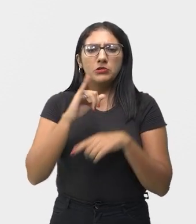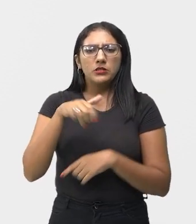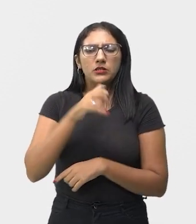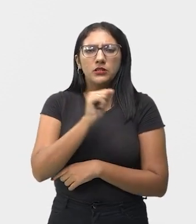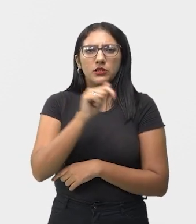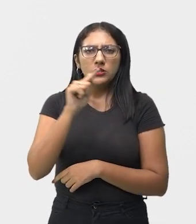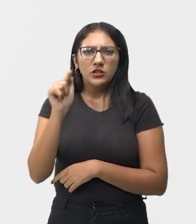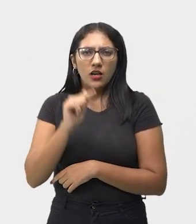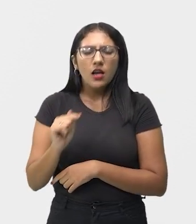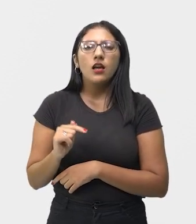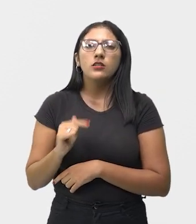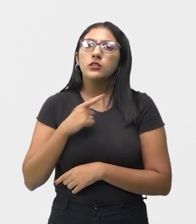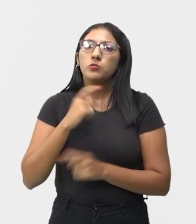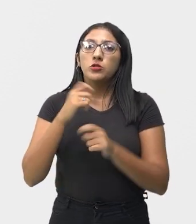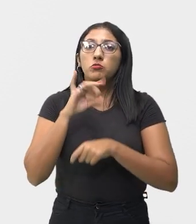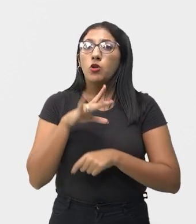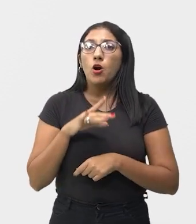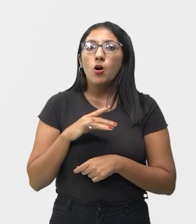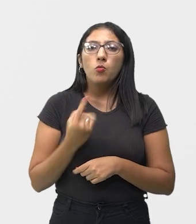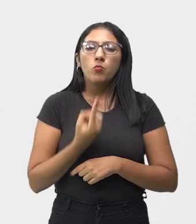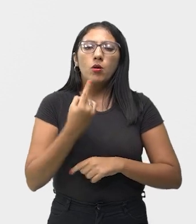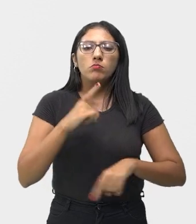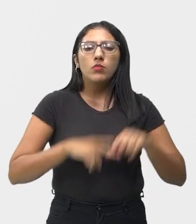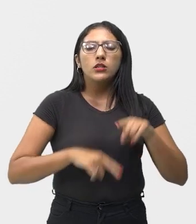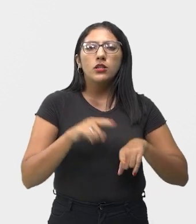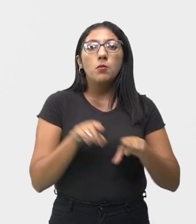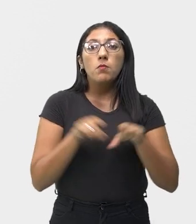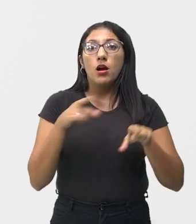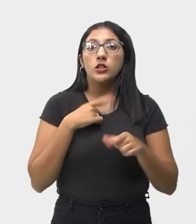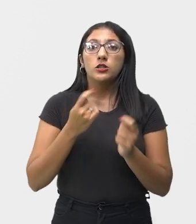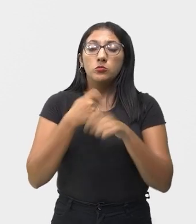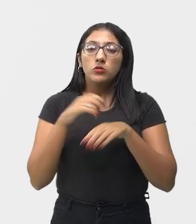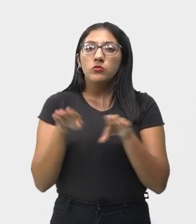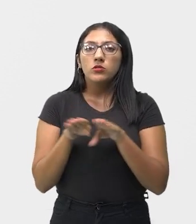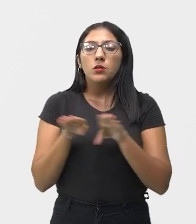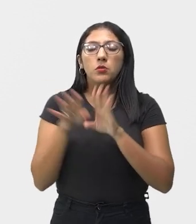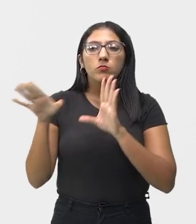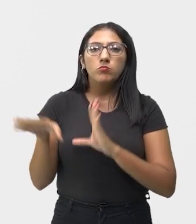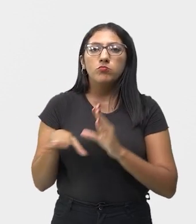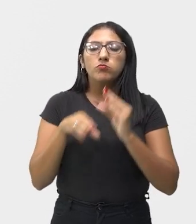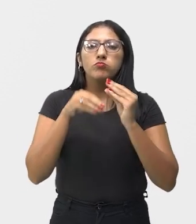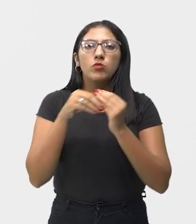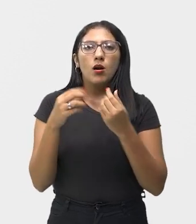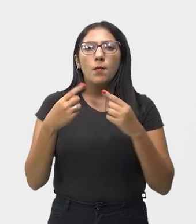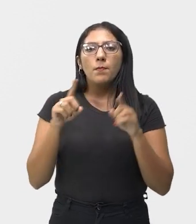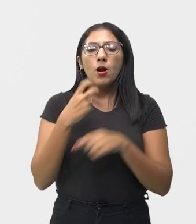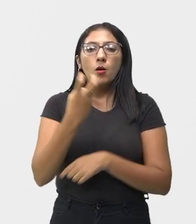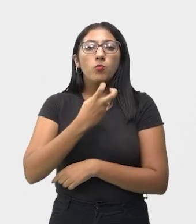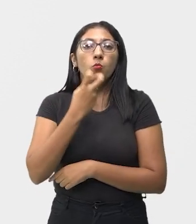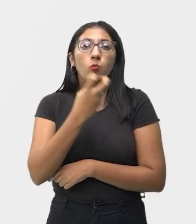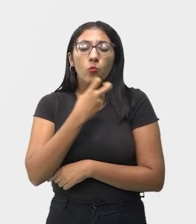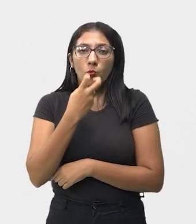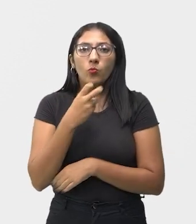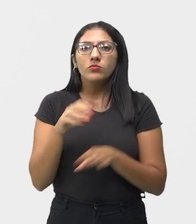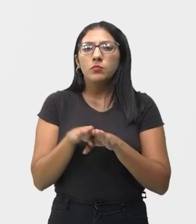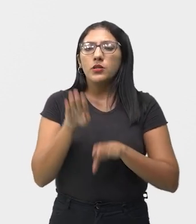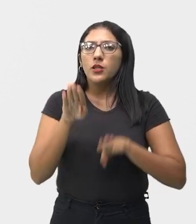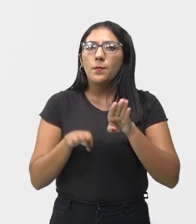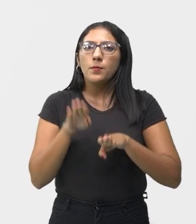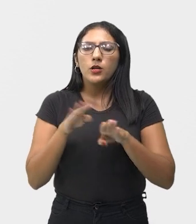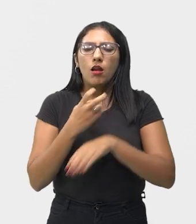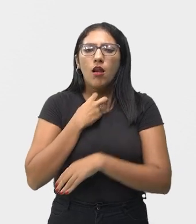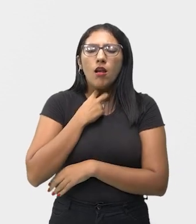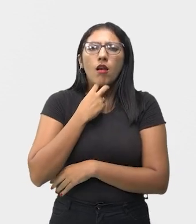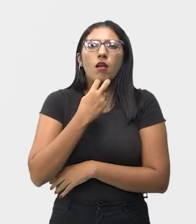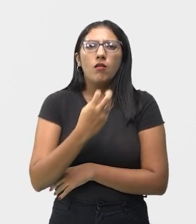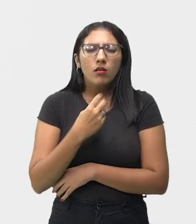instrumental, mas também ela pode ser também cantada, principalmente a questão do timbre, da voz,